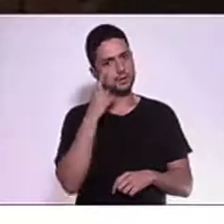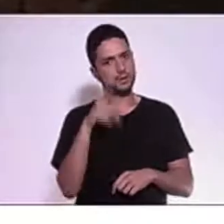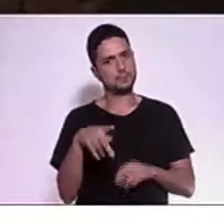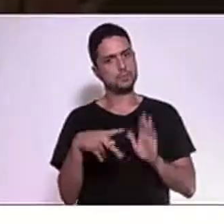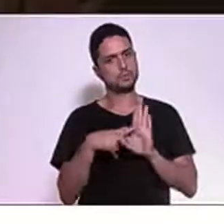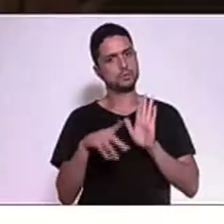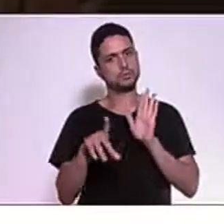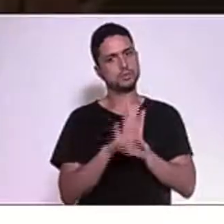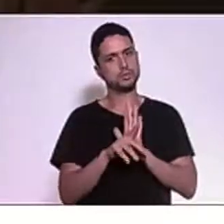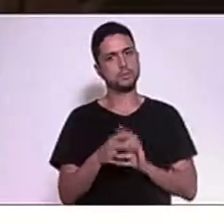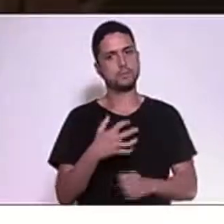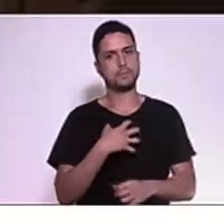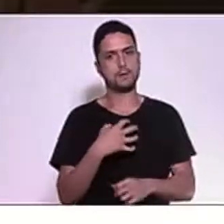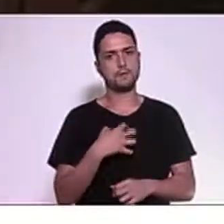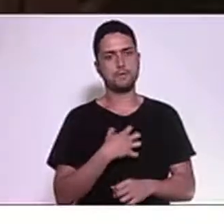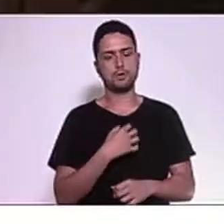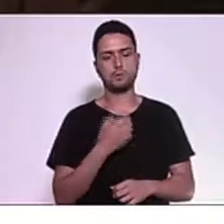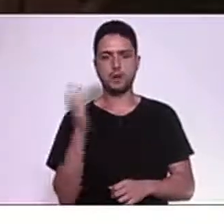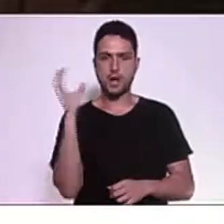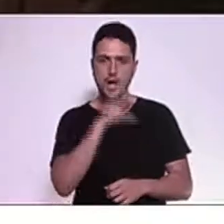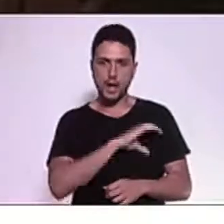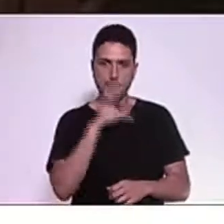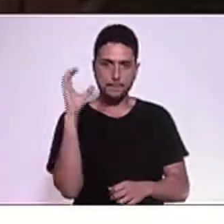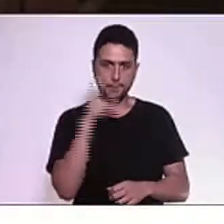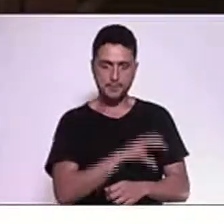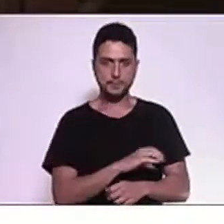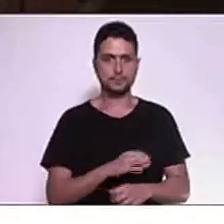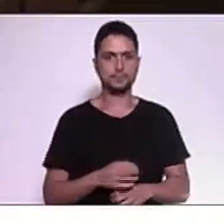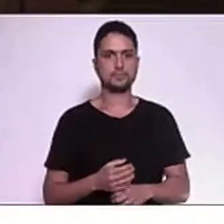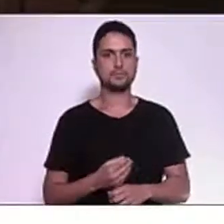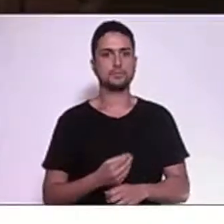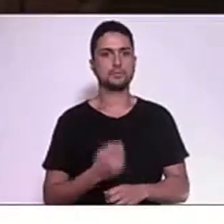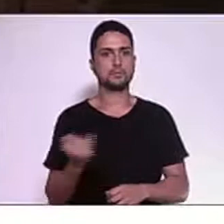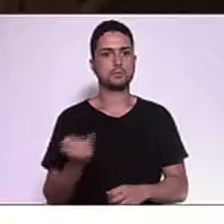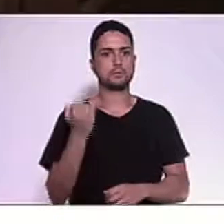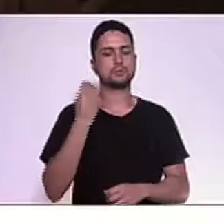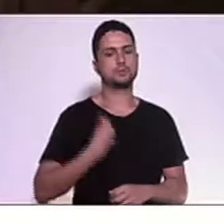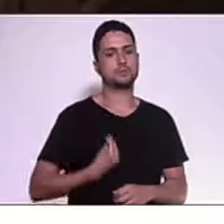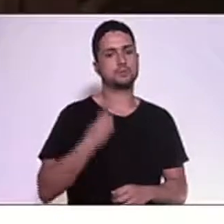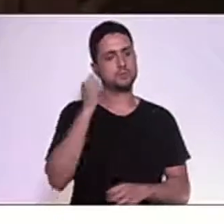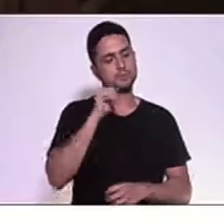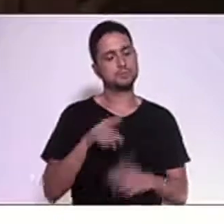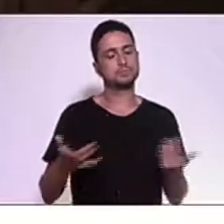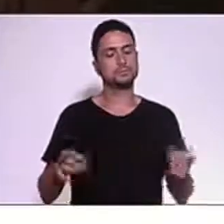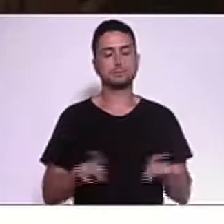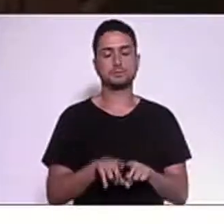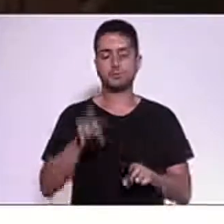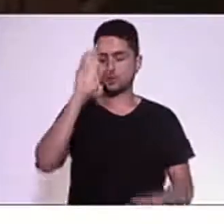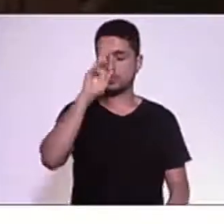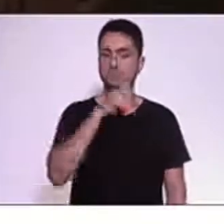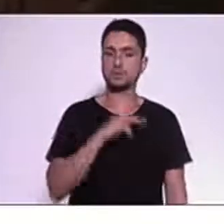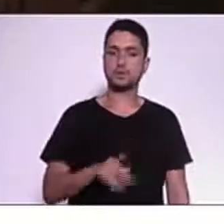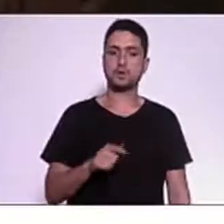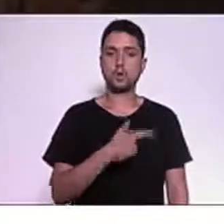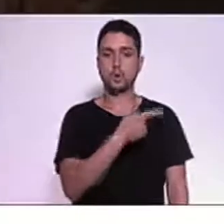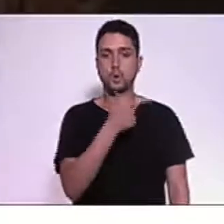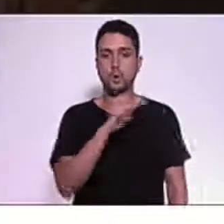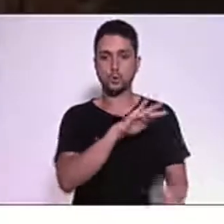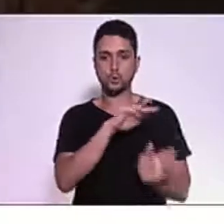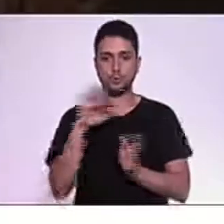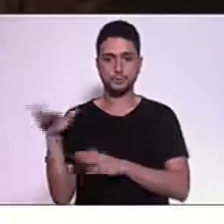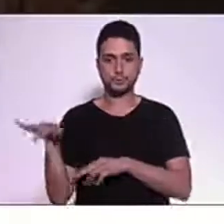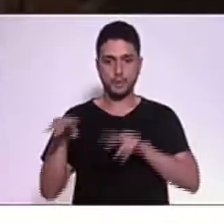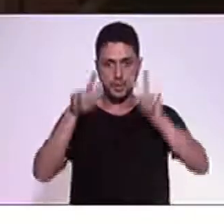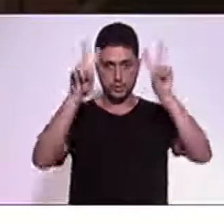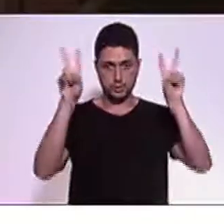urgente e fundamental para a vida dessas mulheres. E aí, senhora presidenta, um outro assunto que eu não